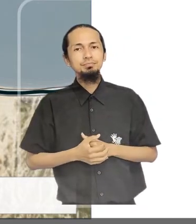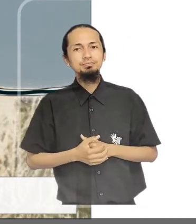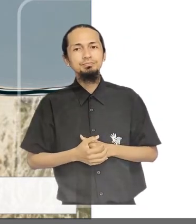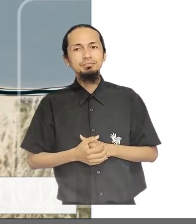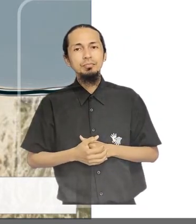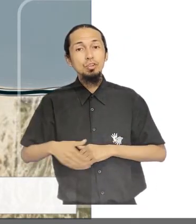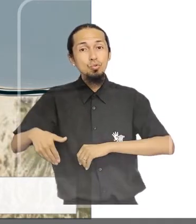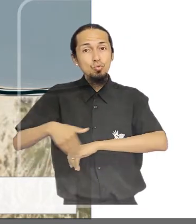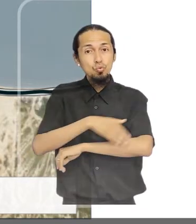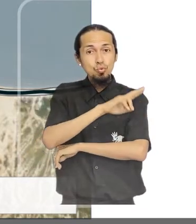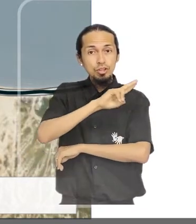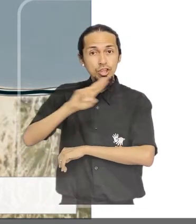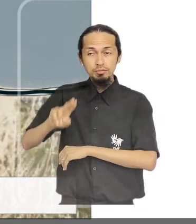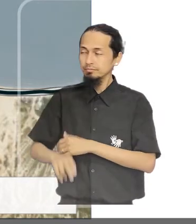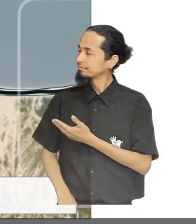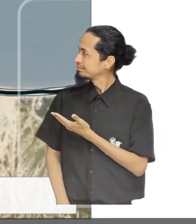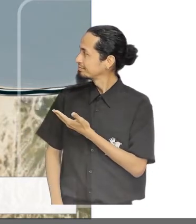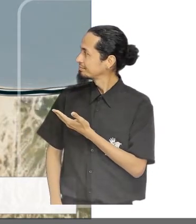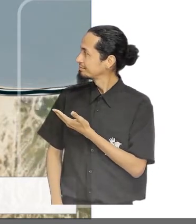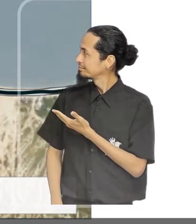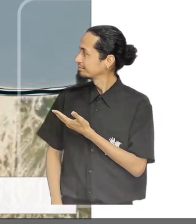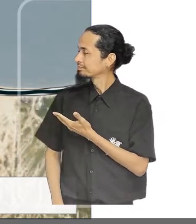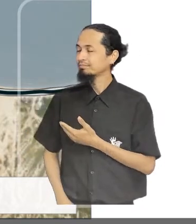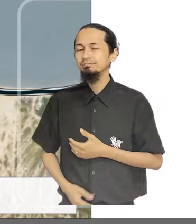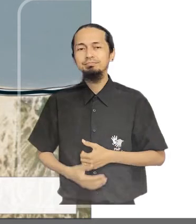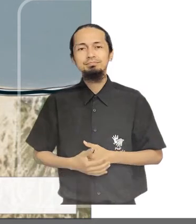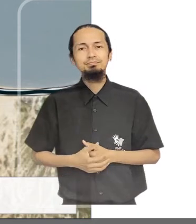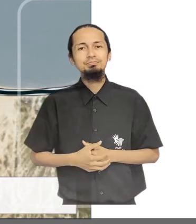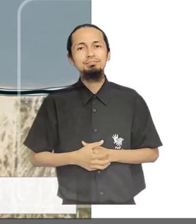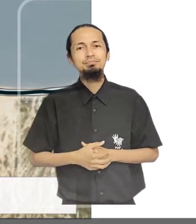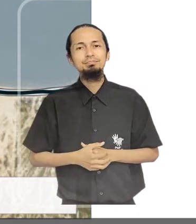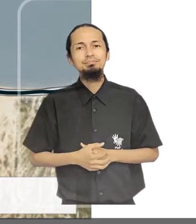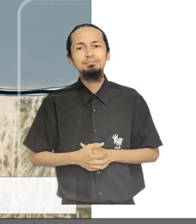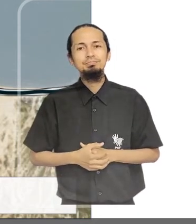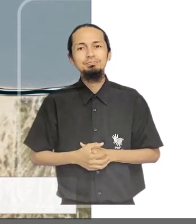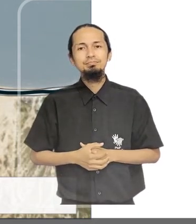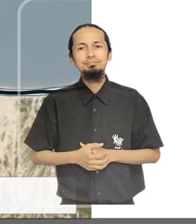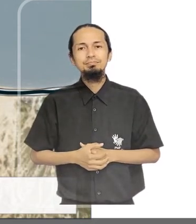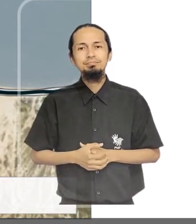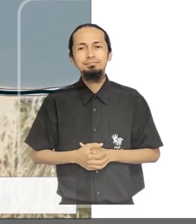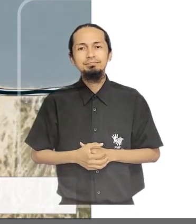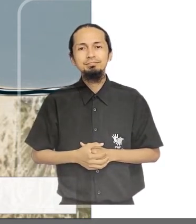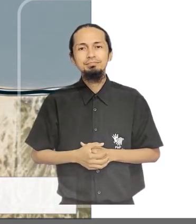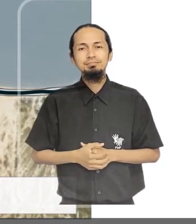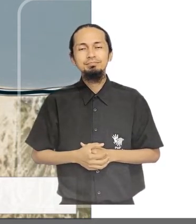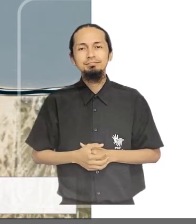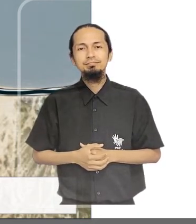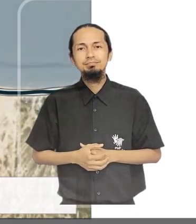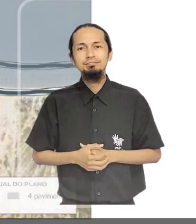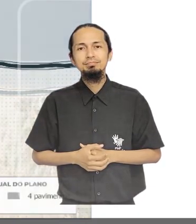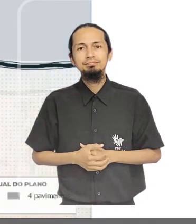incentivos. Rua Mercúrio e Estrada Dom João Becker.